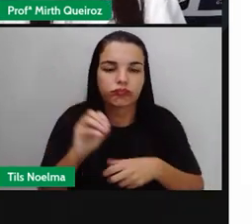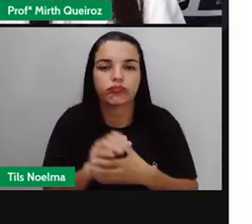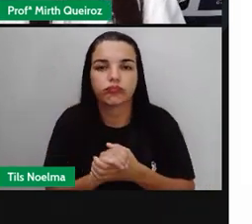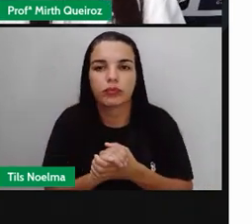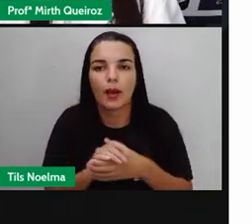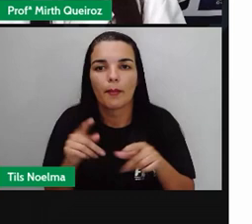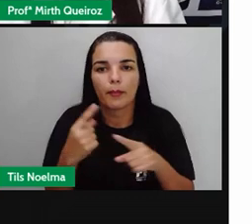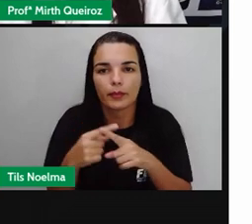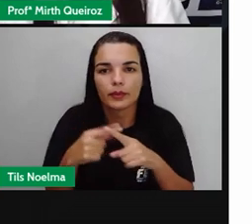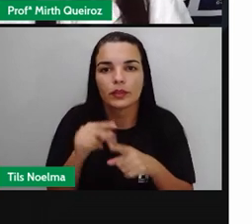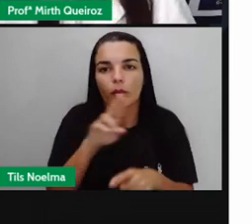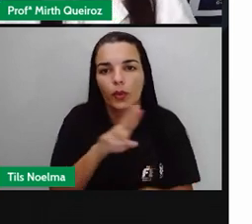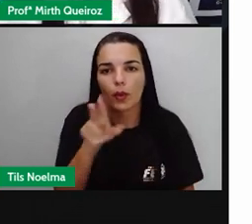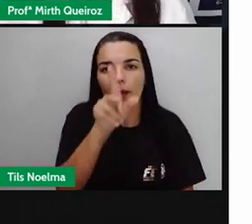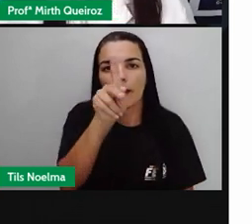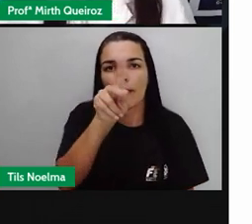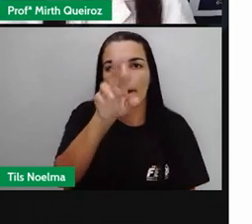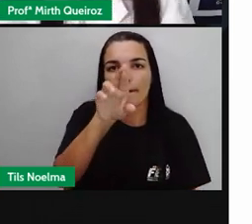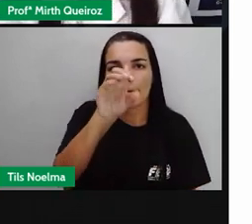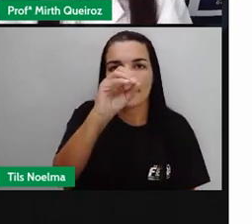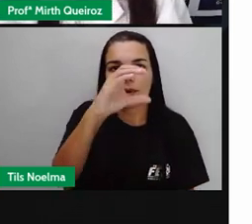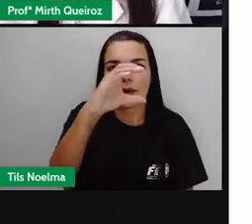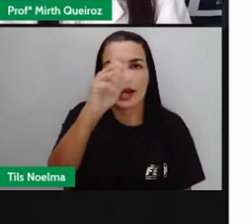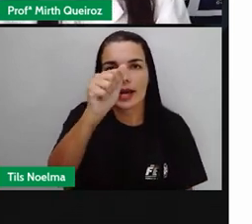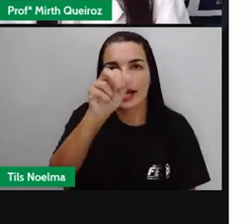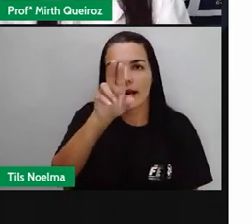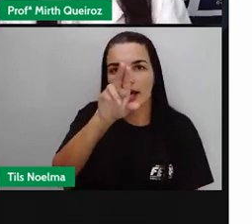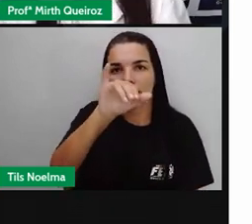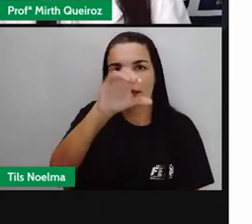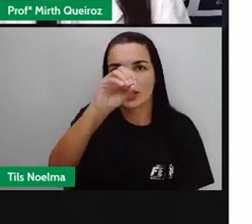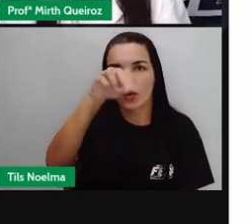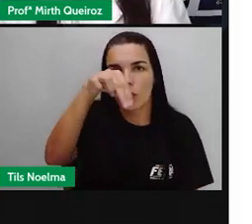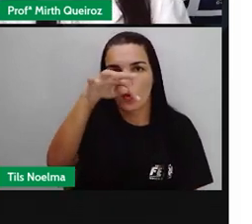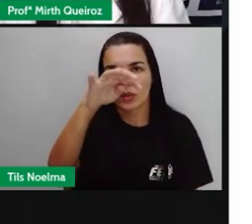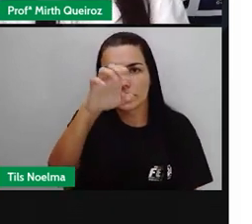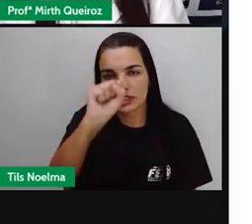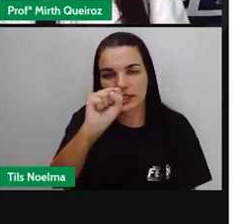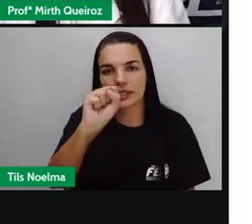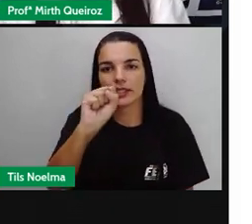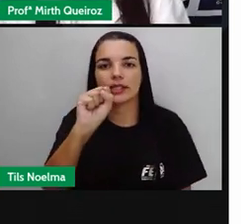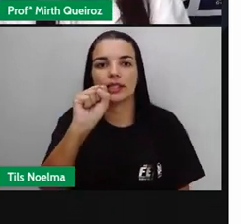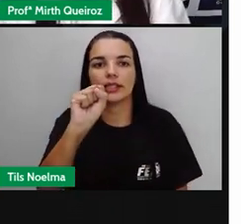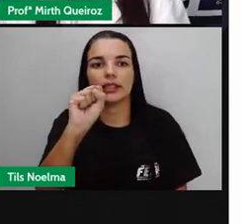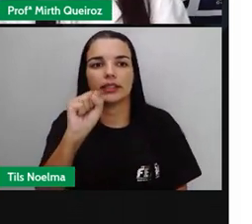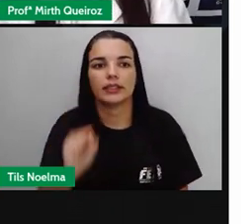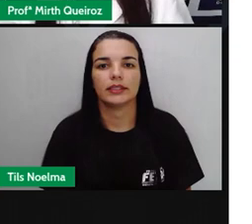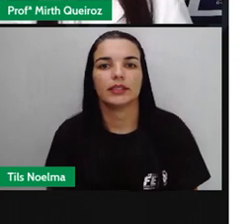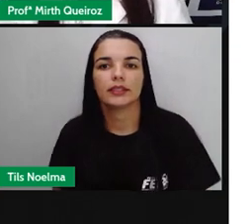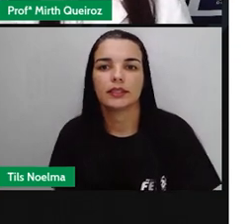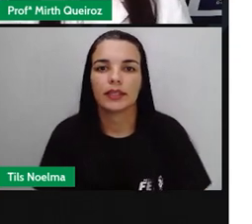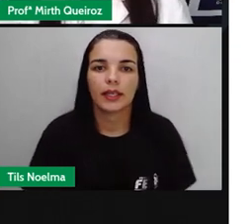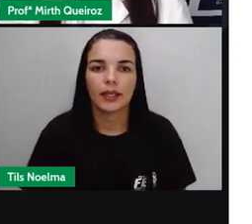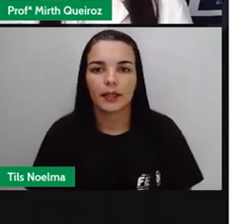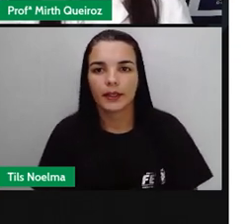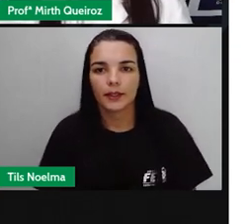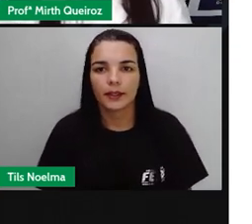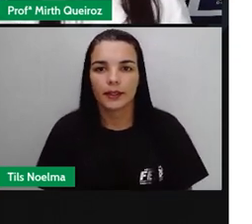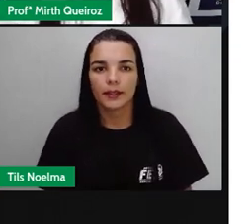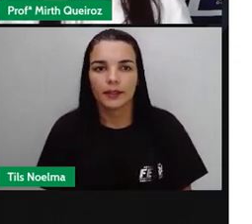procariontes. São células sem núcleo, certo? Sem núcleo individualizado. E